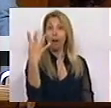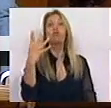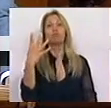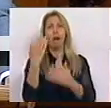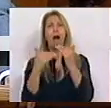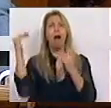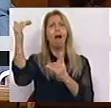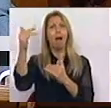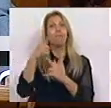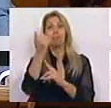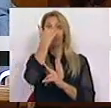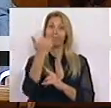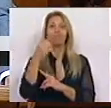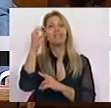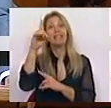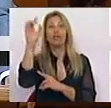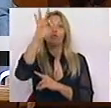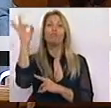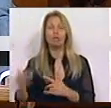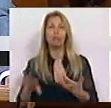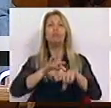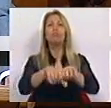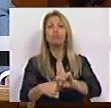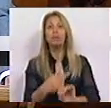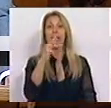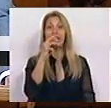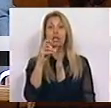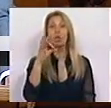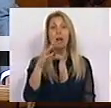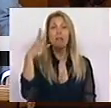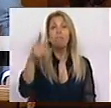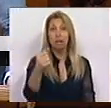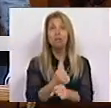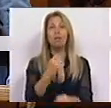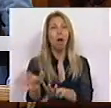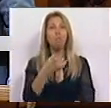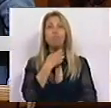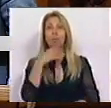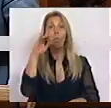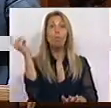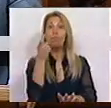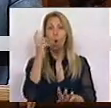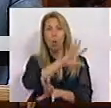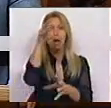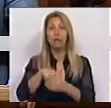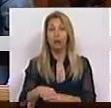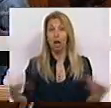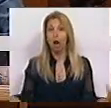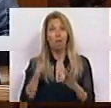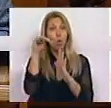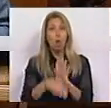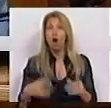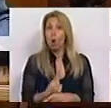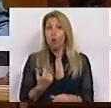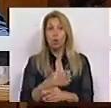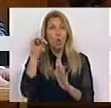a 6%, do desemprego, destruição líquida de 340 mil empregos e do colapso da procura interna, queda do consumo e queda do